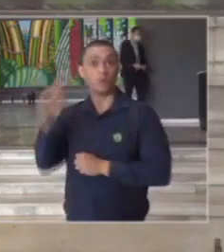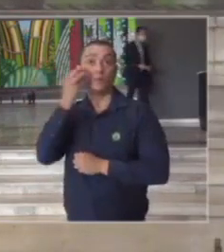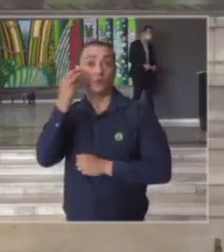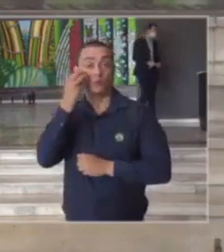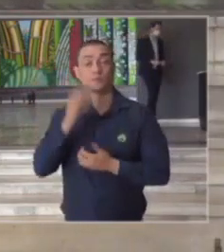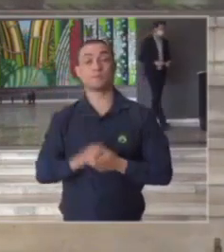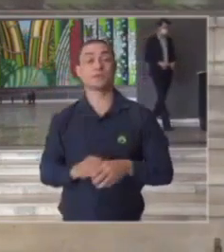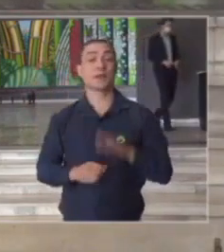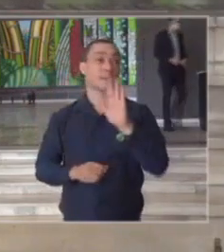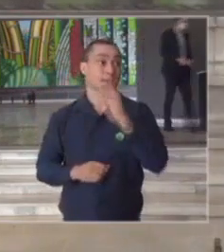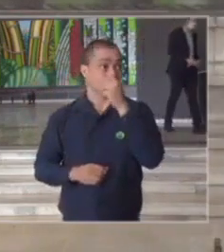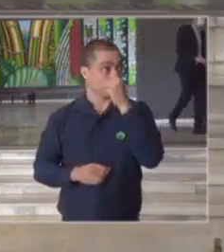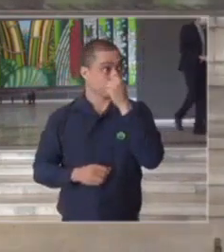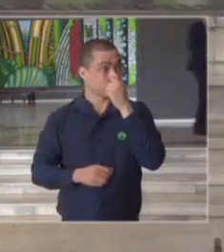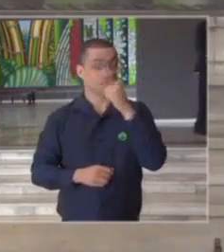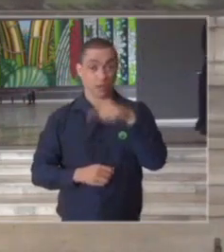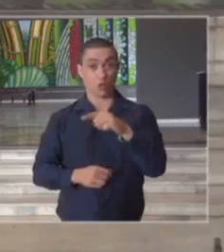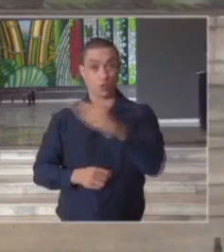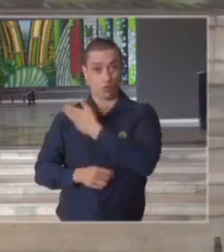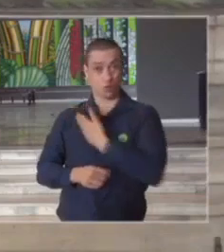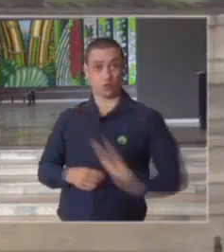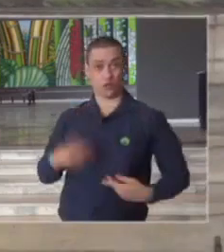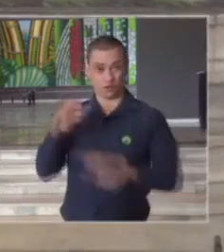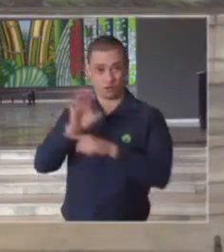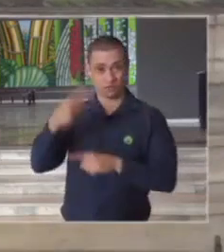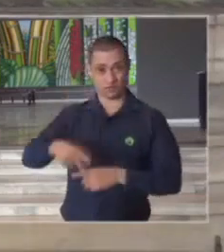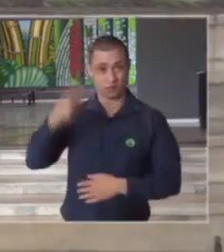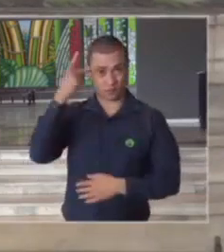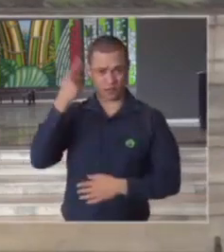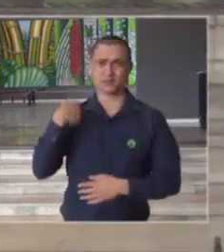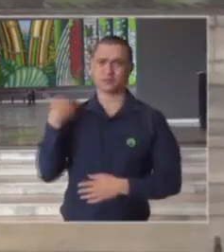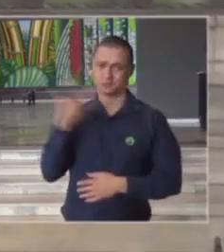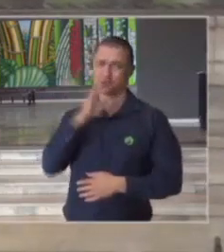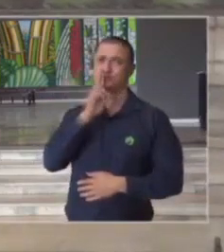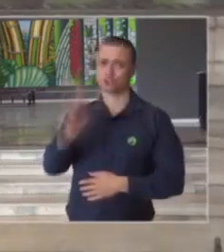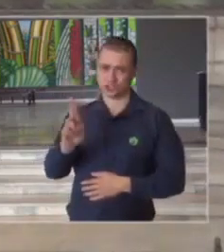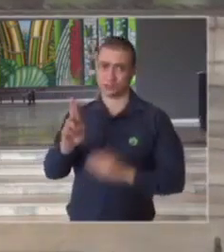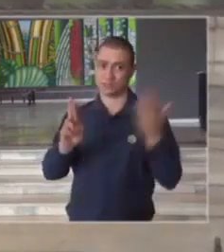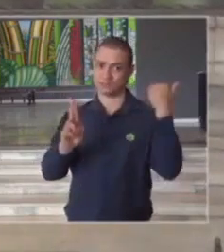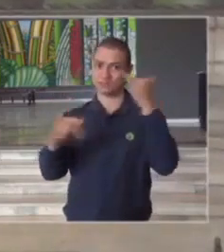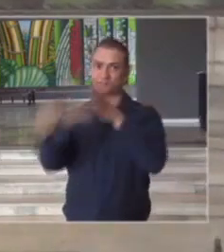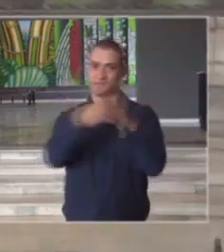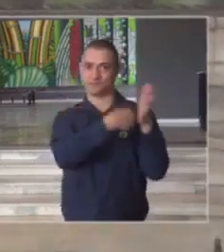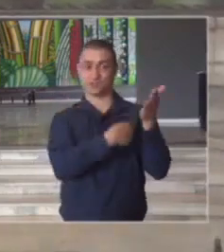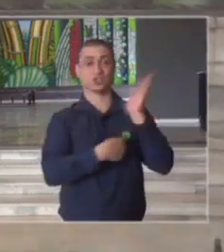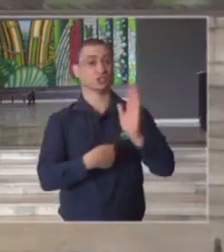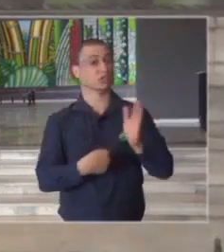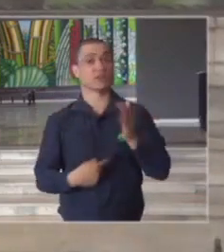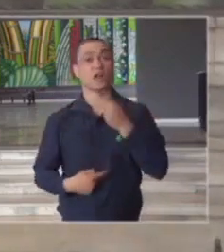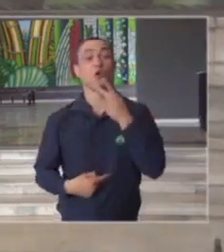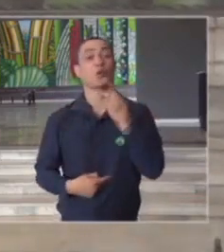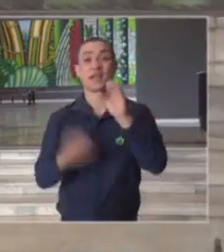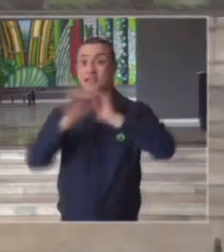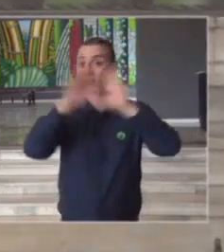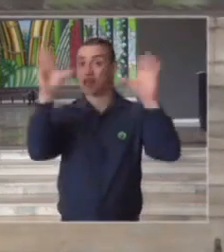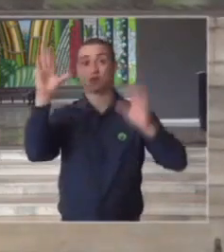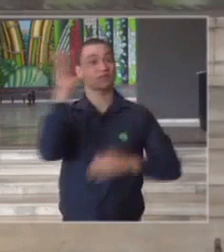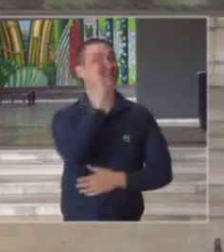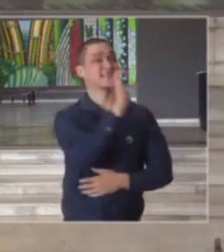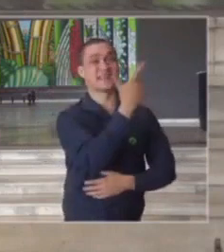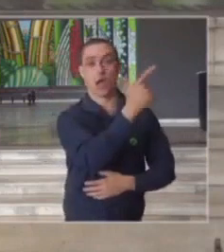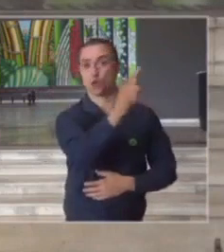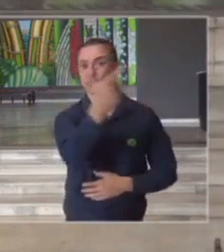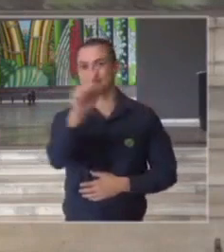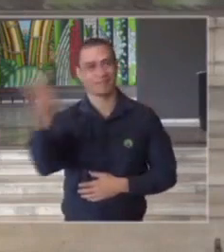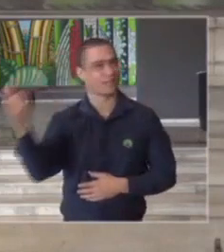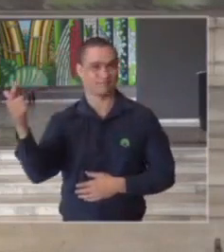Covas do ponto de vista do governo do estado nós já tínhamos respondido demandas anteriores e dizendo claramente não há exceção